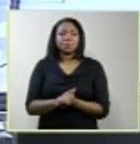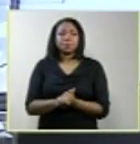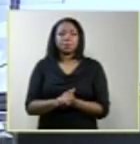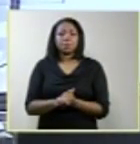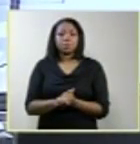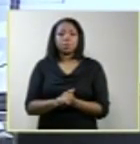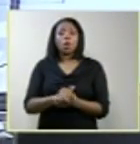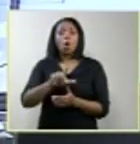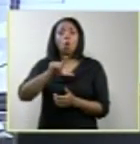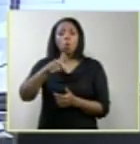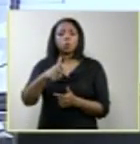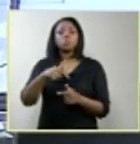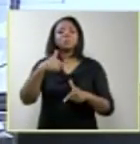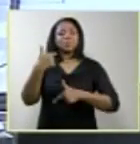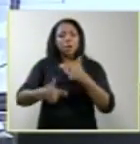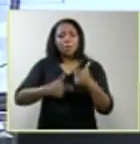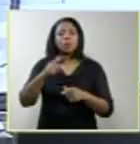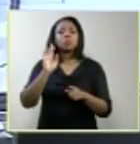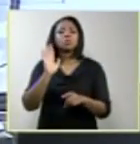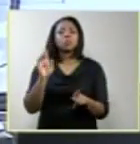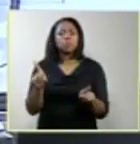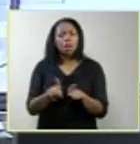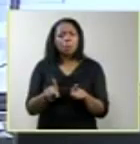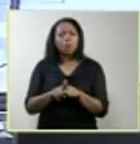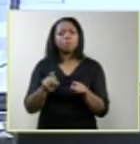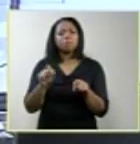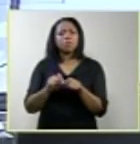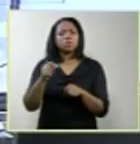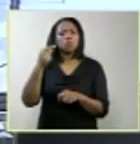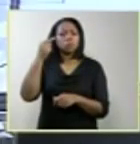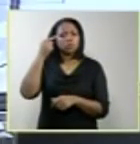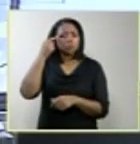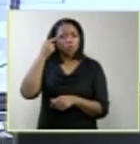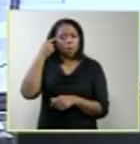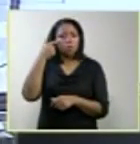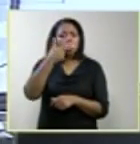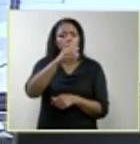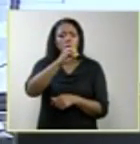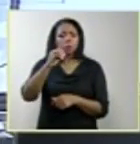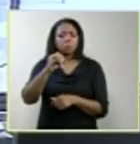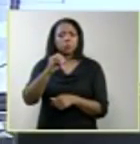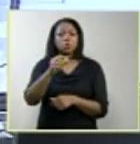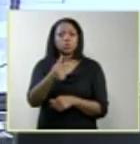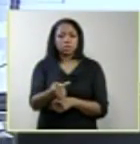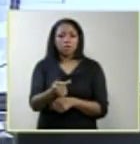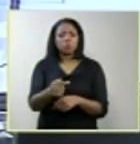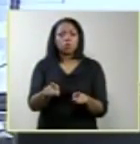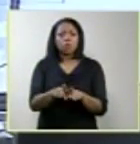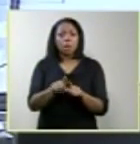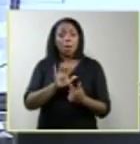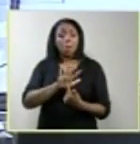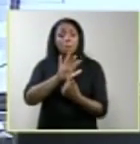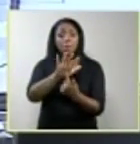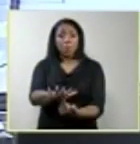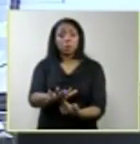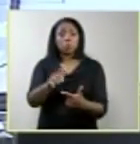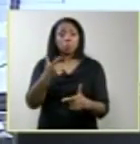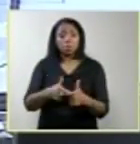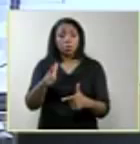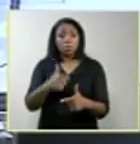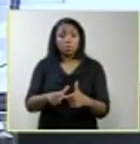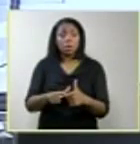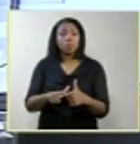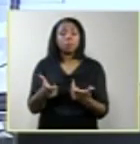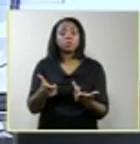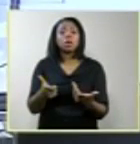Um outro trabalho feito no Japão por Hitomi, em 2007, mostra uma situação parecida. 50% de